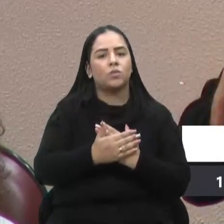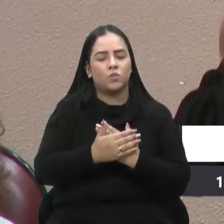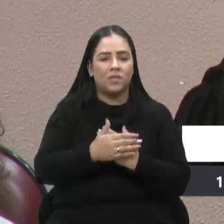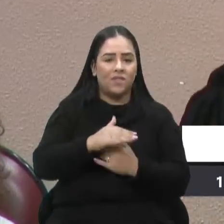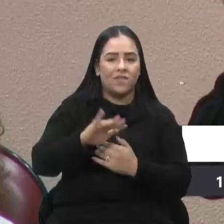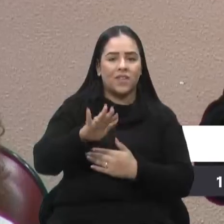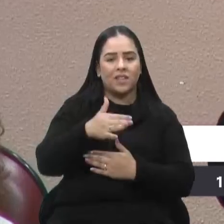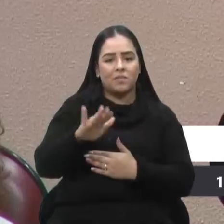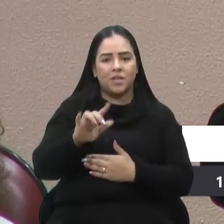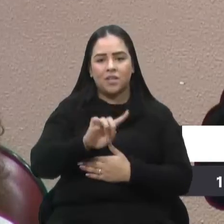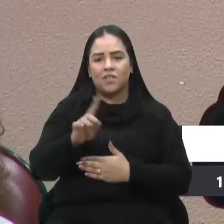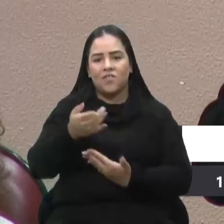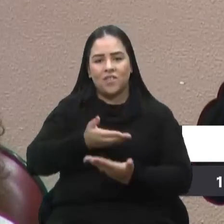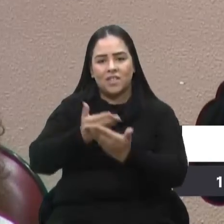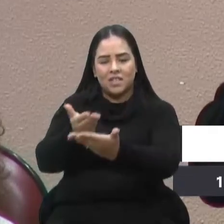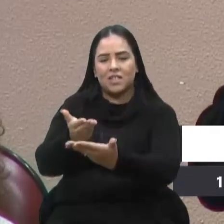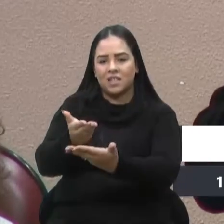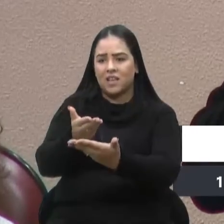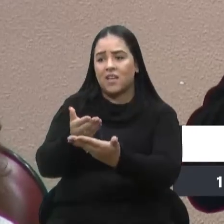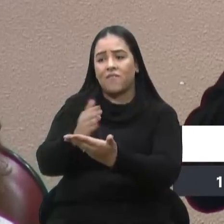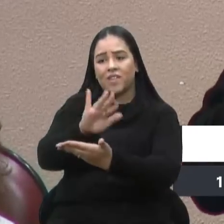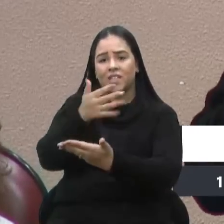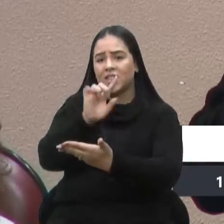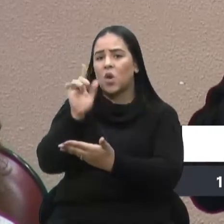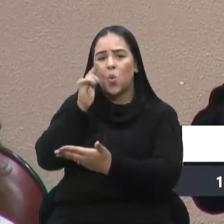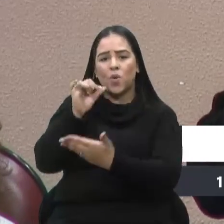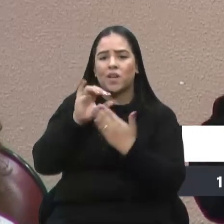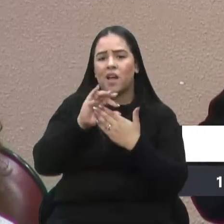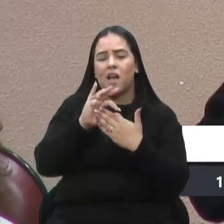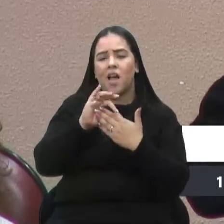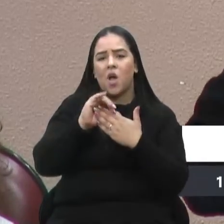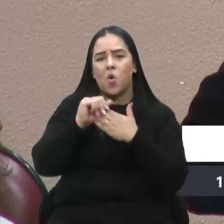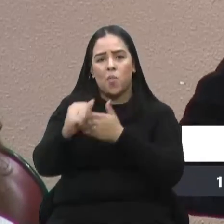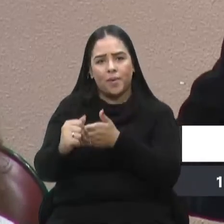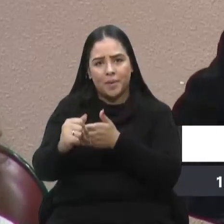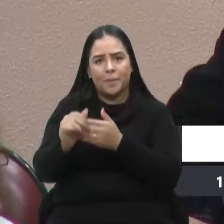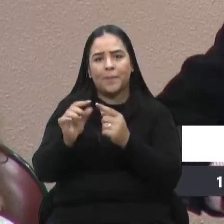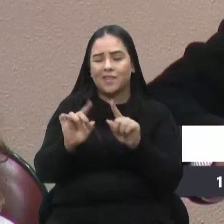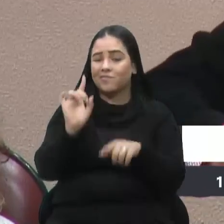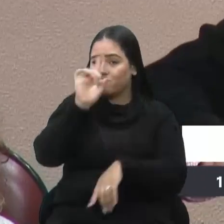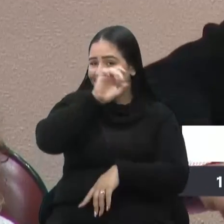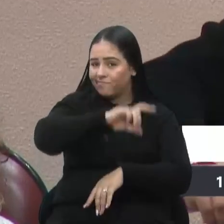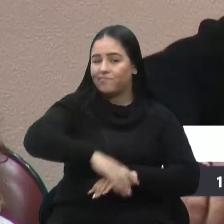muitas coisas. Algumas nem consigo acompanhar. Agora, fica difícil.